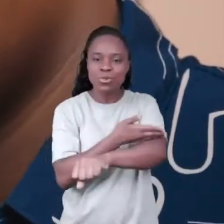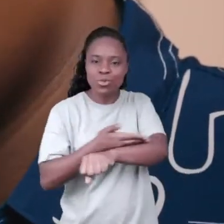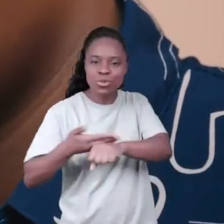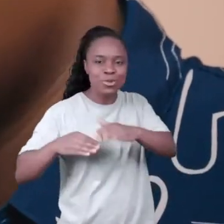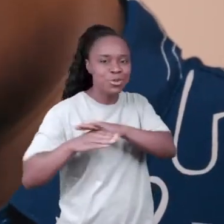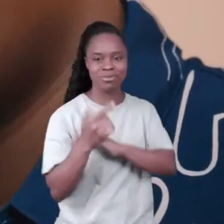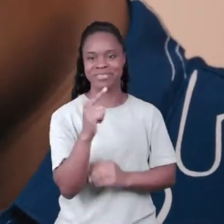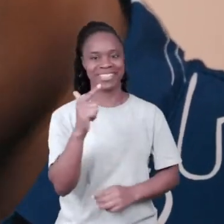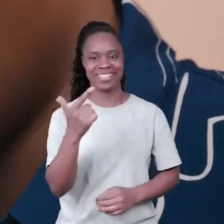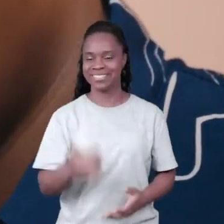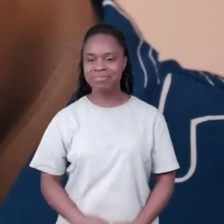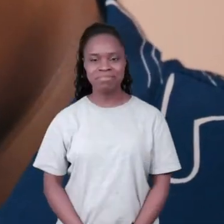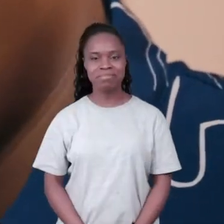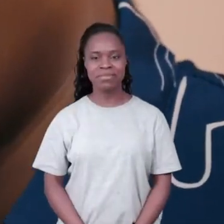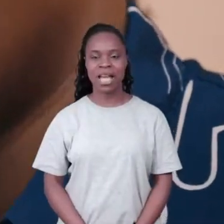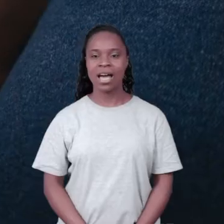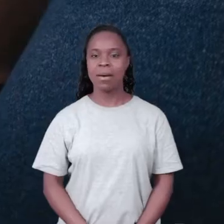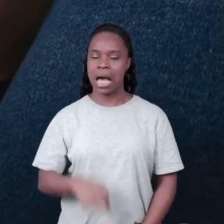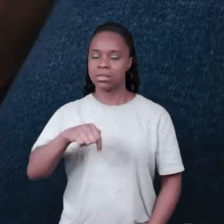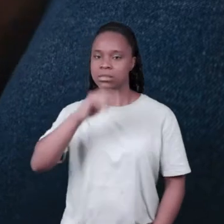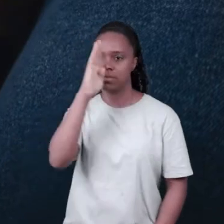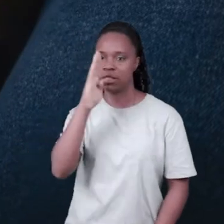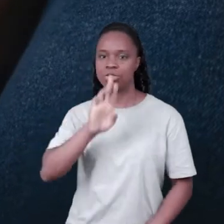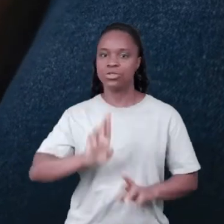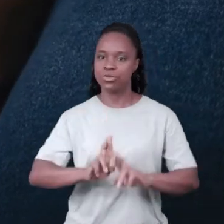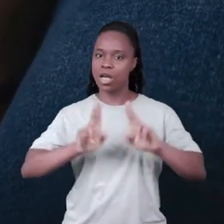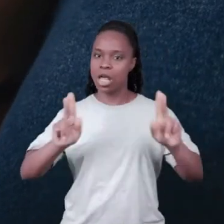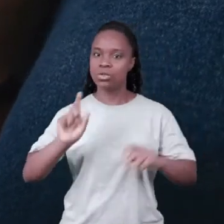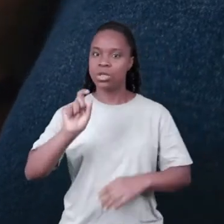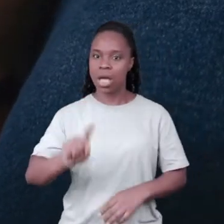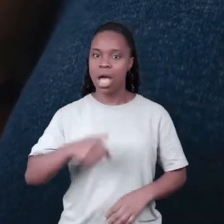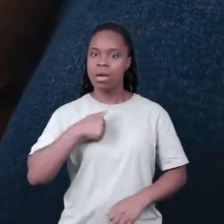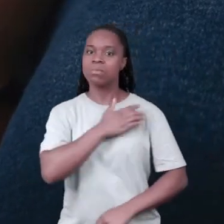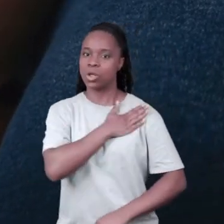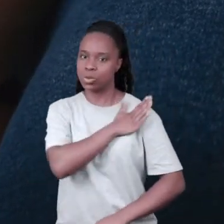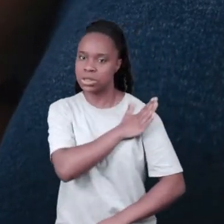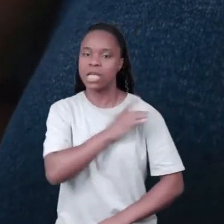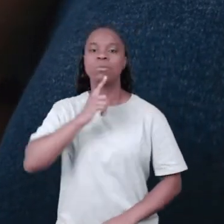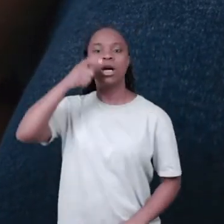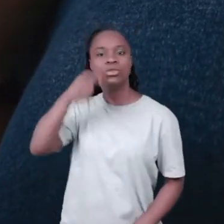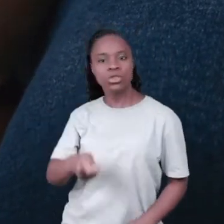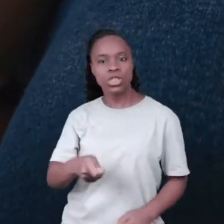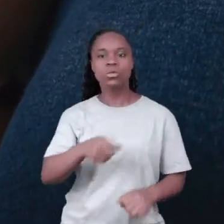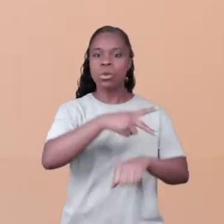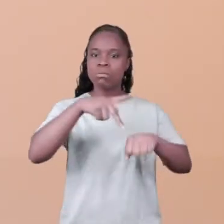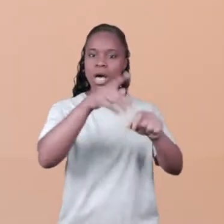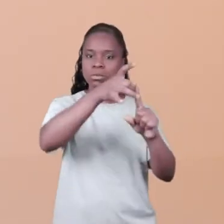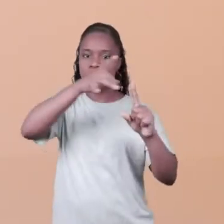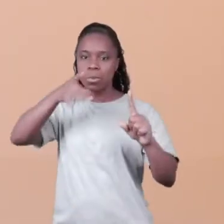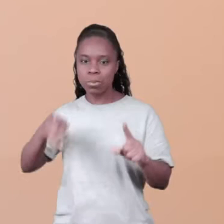acostumada a lidar com tanta afeição. Aqui é diferente, tanto quanto com preconceito, machismo,